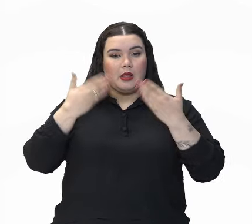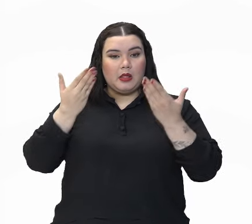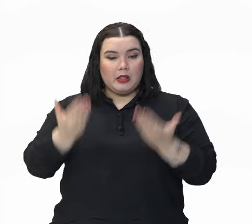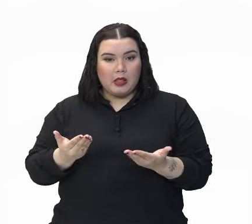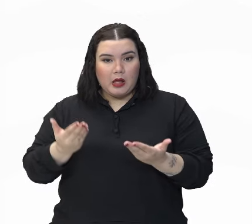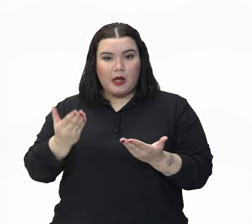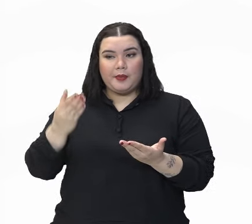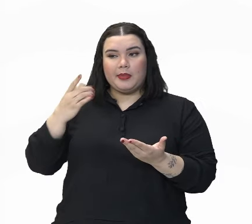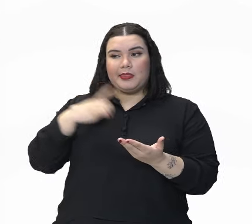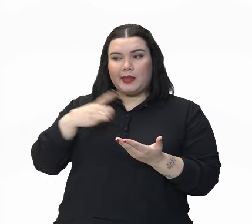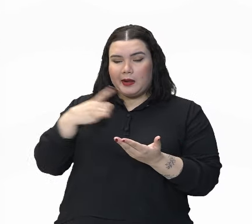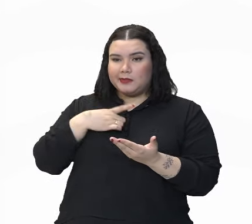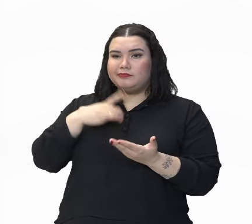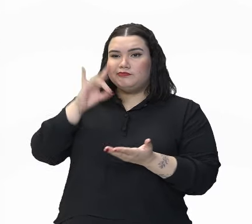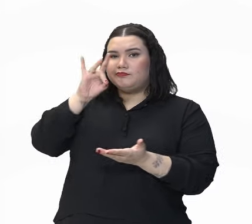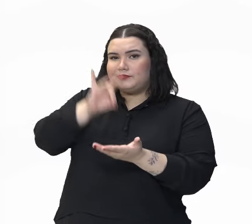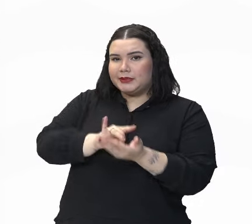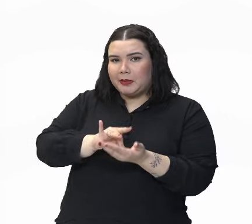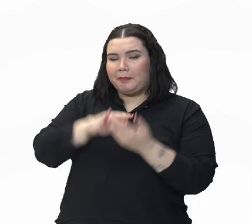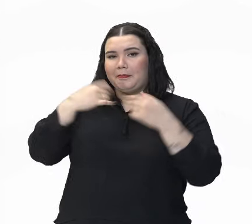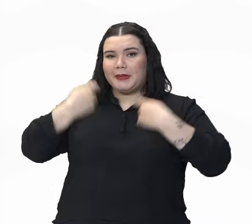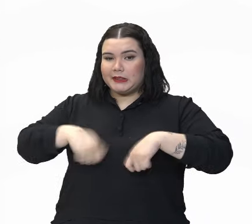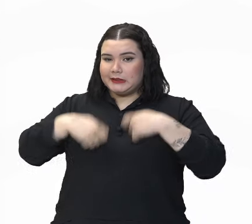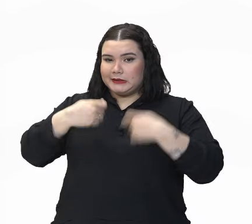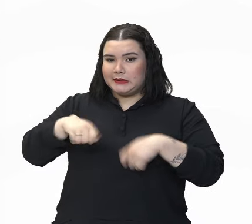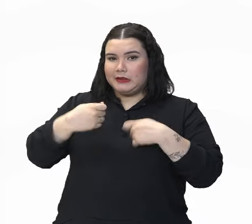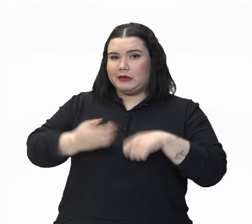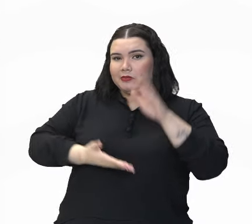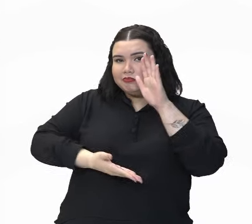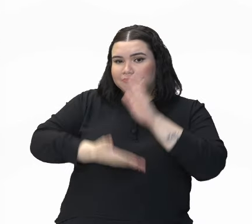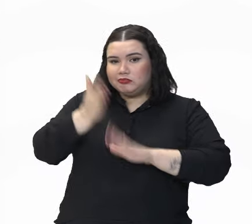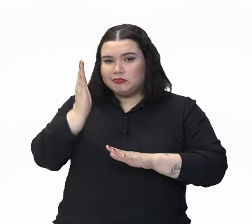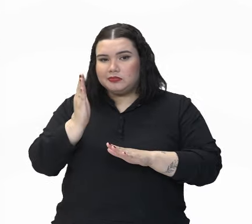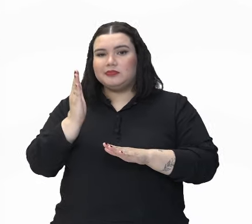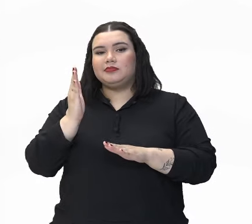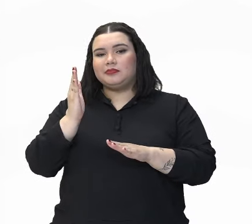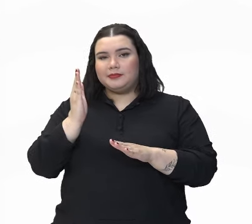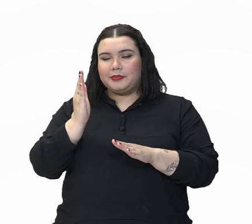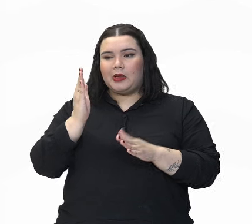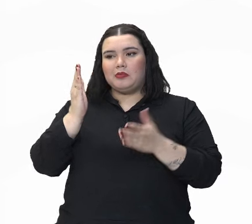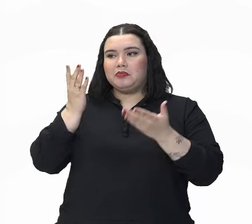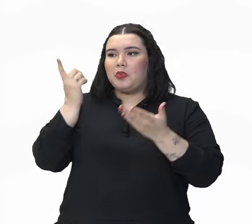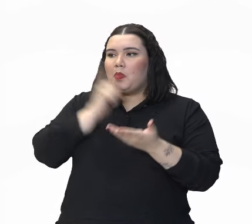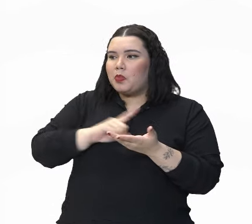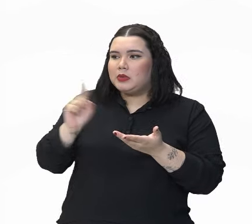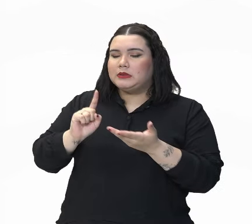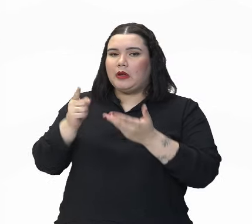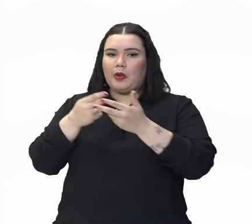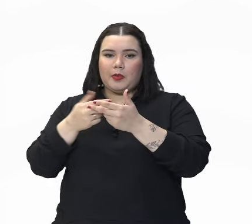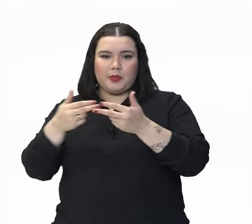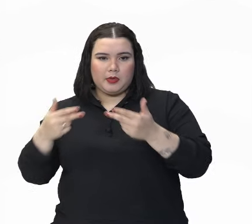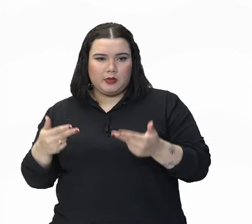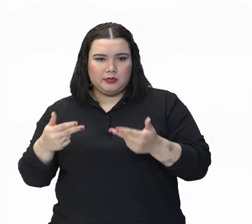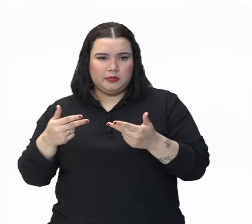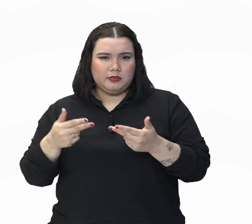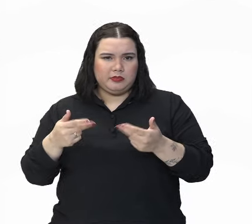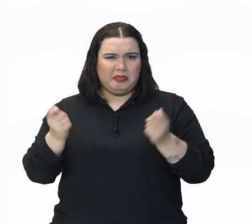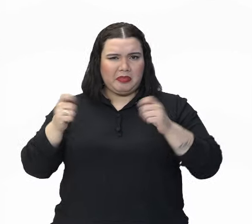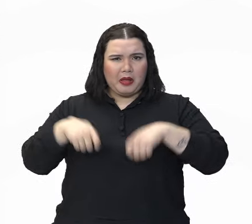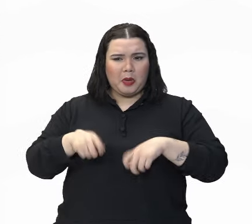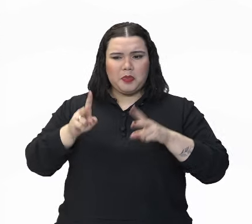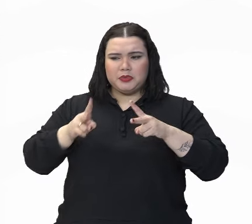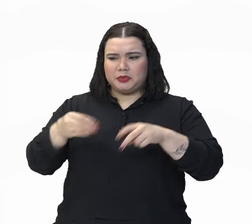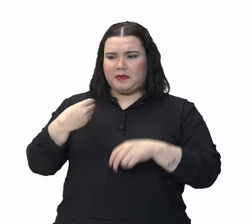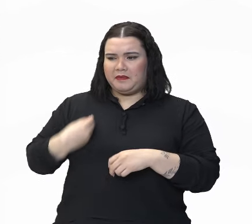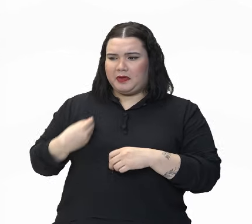se resolvera a partir quando estava definitivamente perdido. Podia continuar a viver